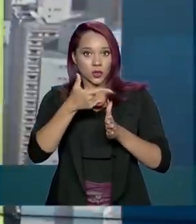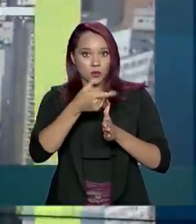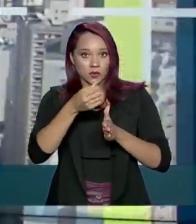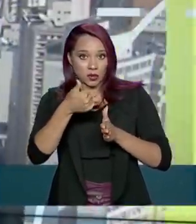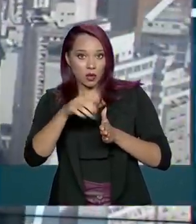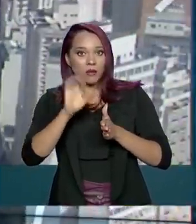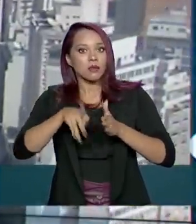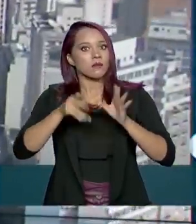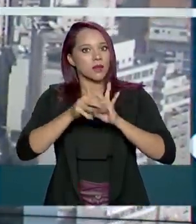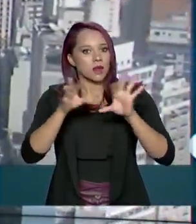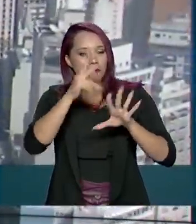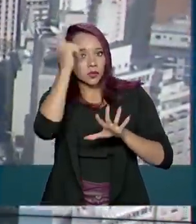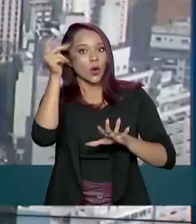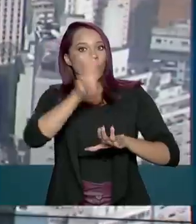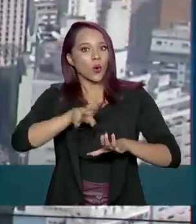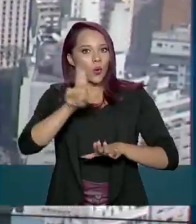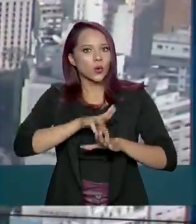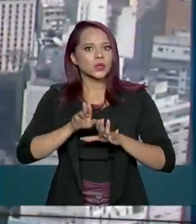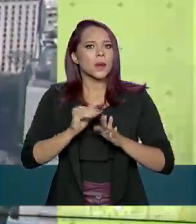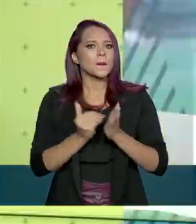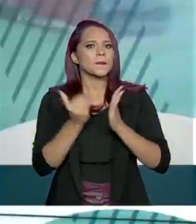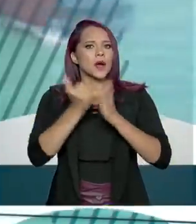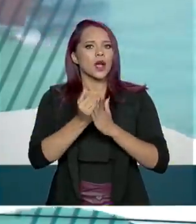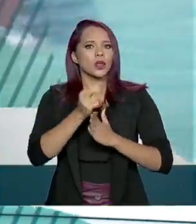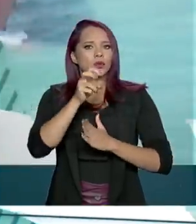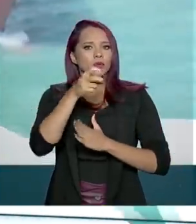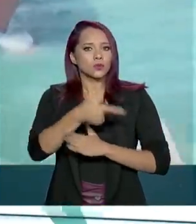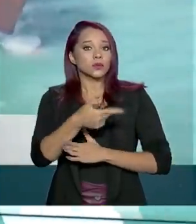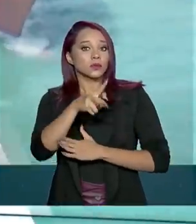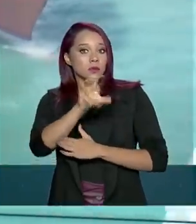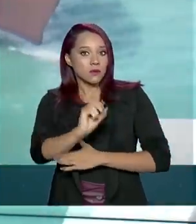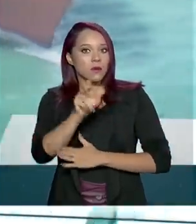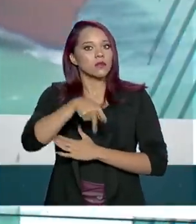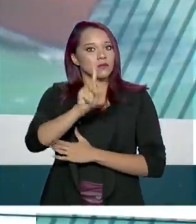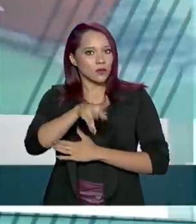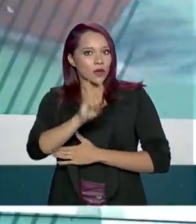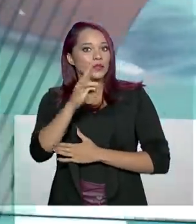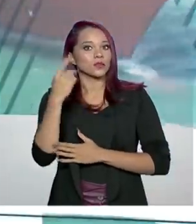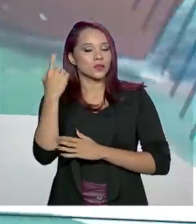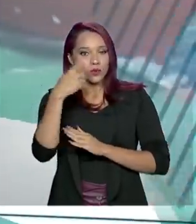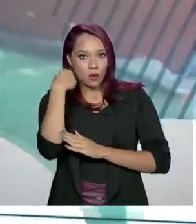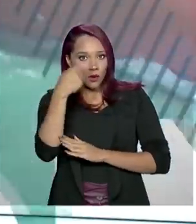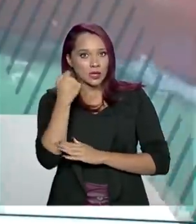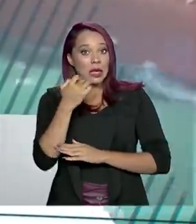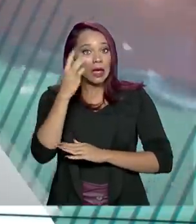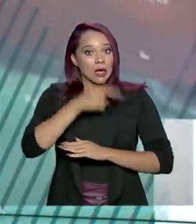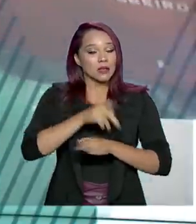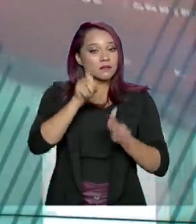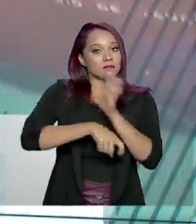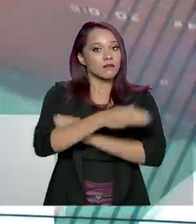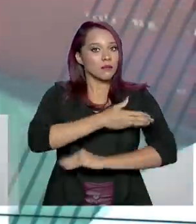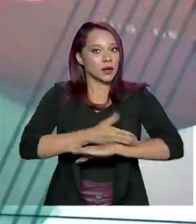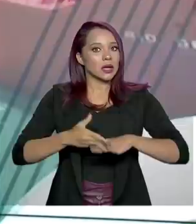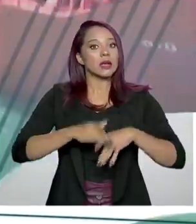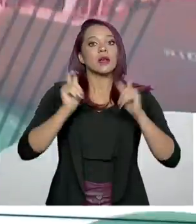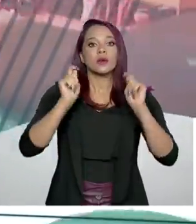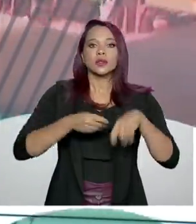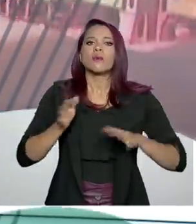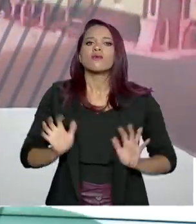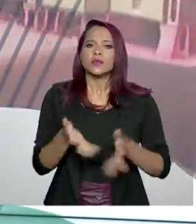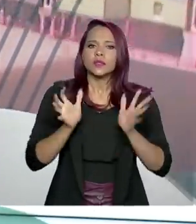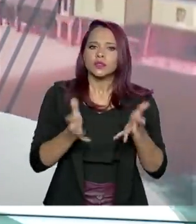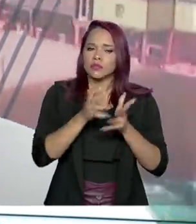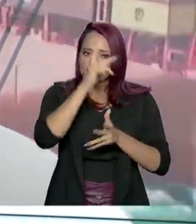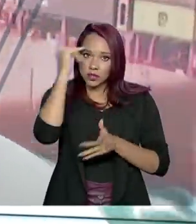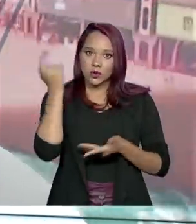liberado a quem fazia uso a partir de 250 kWh. A tarifa branca cria condições que incentivam